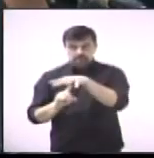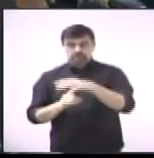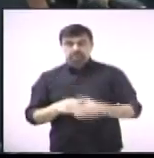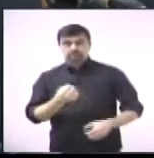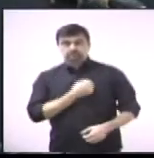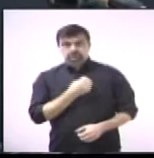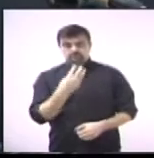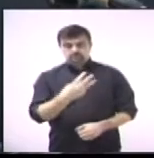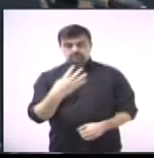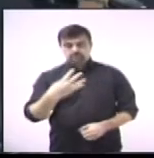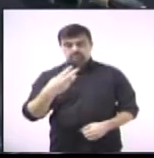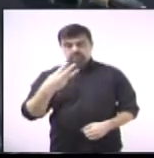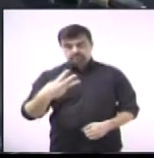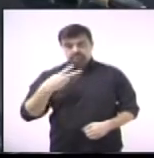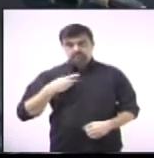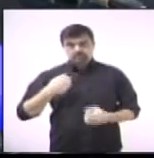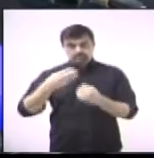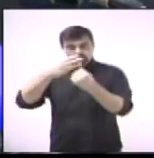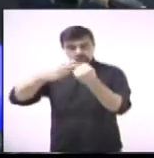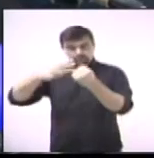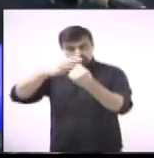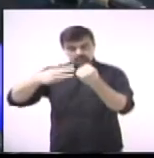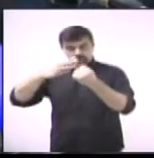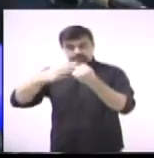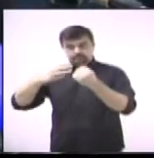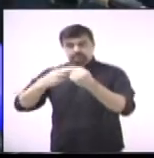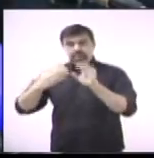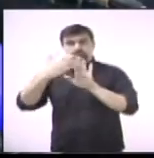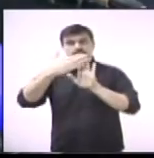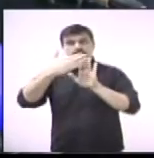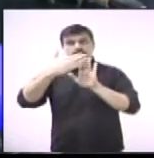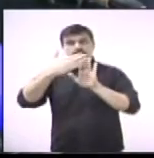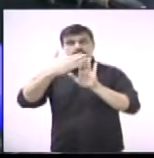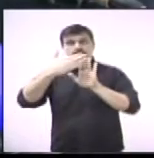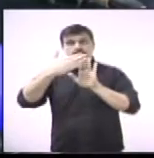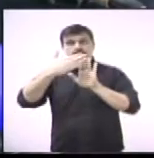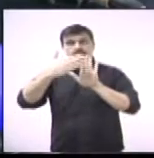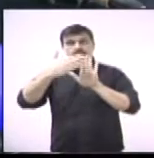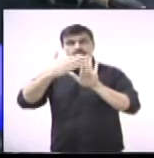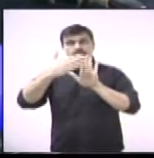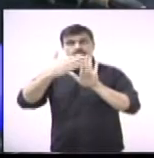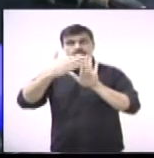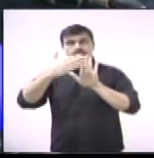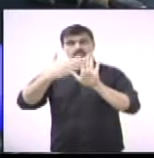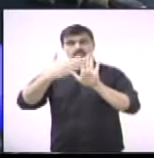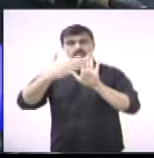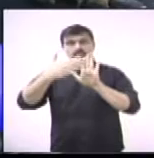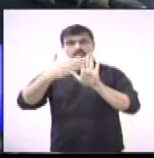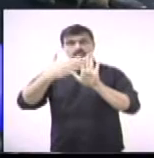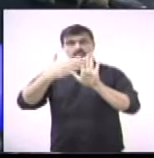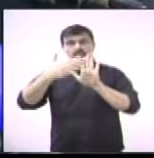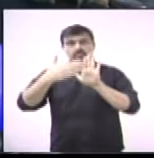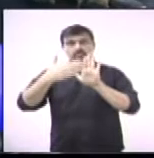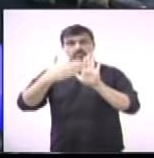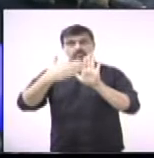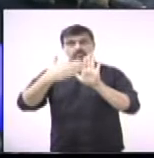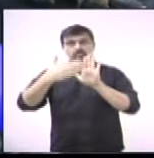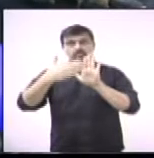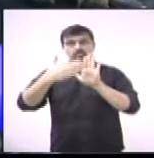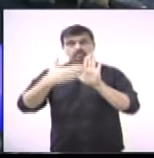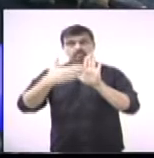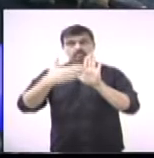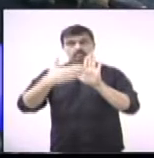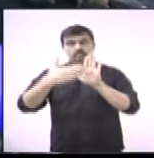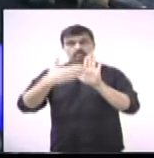343 do vereador Marquinhos da Bola propõe ao executivo recapiamento asfáltico na rua